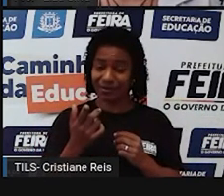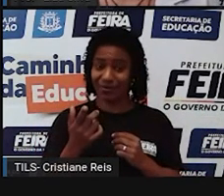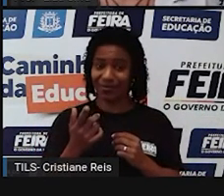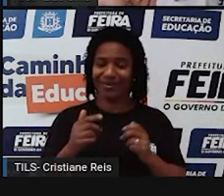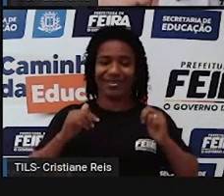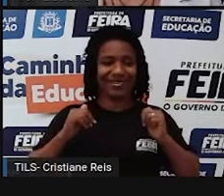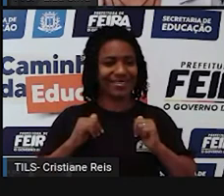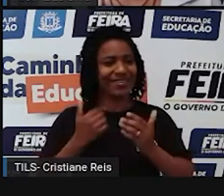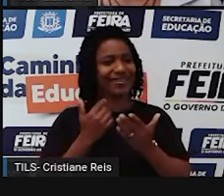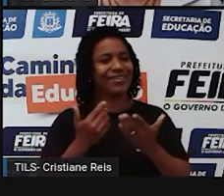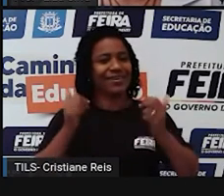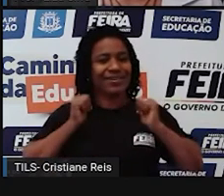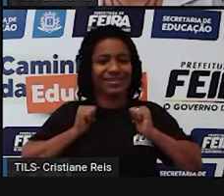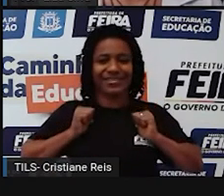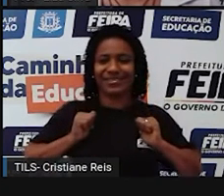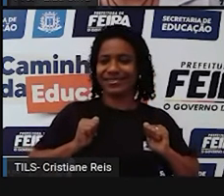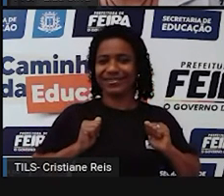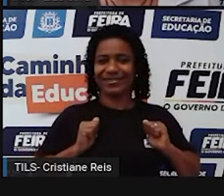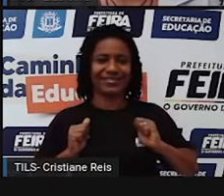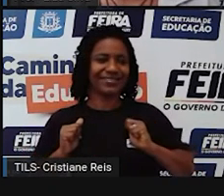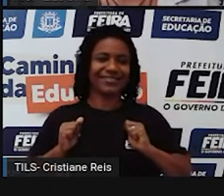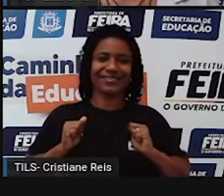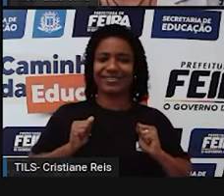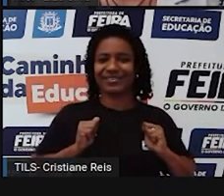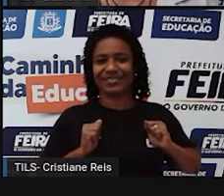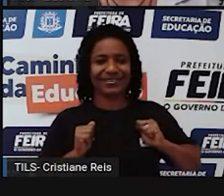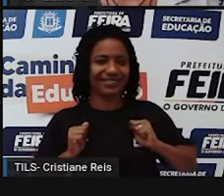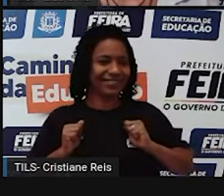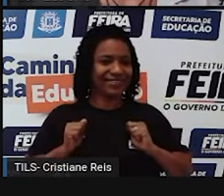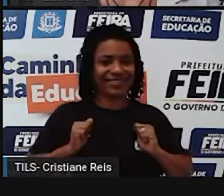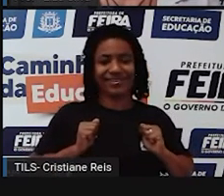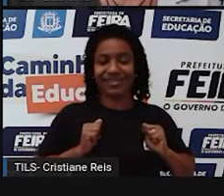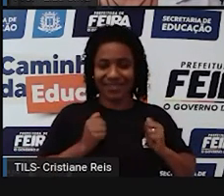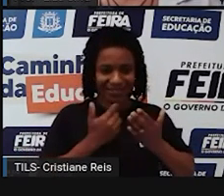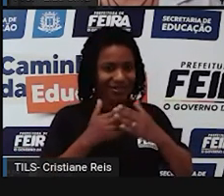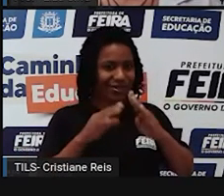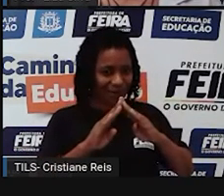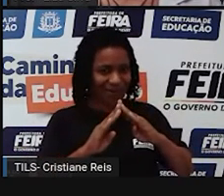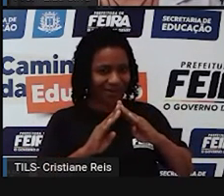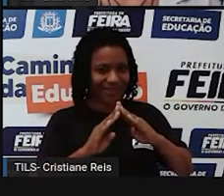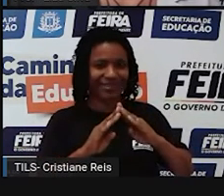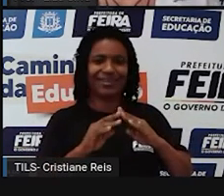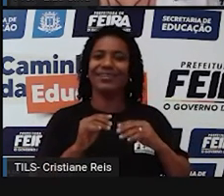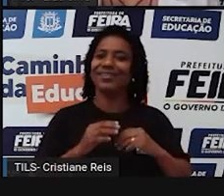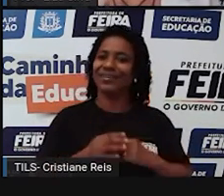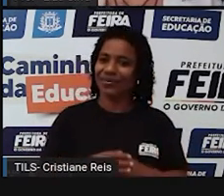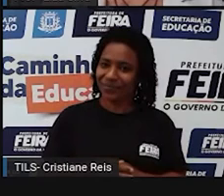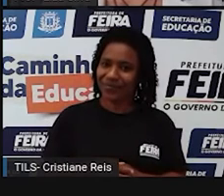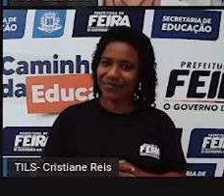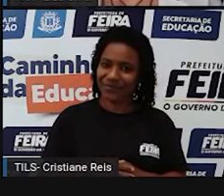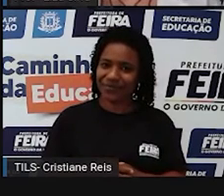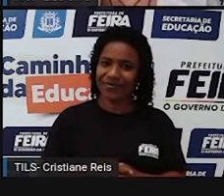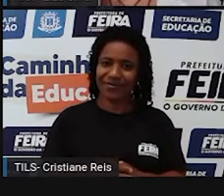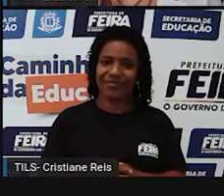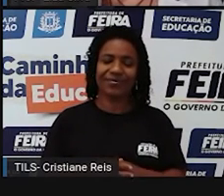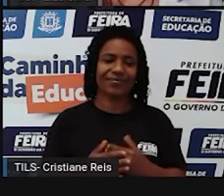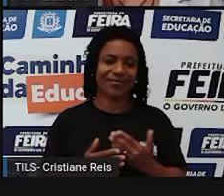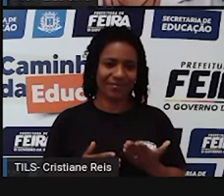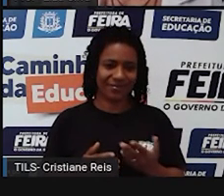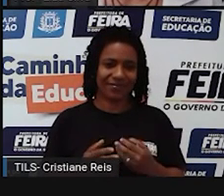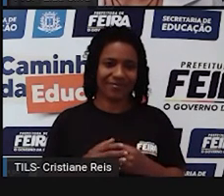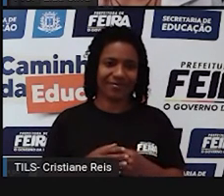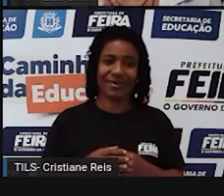escolar aquela mochila que você carrega os seus pertences para ir à escola Go to school é o comando que diz